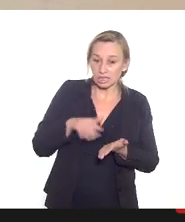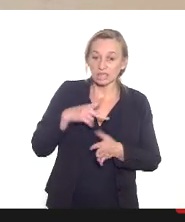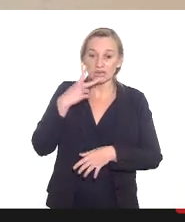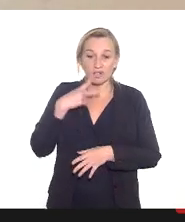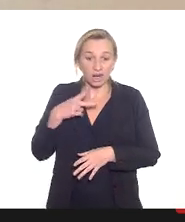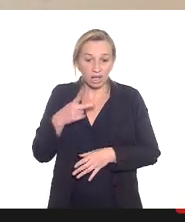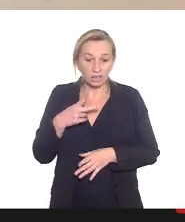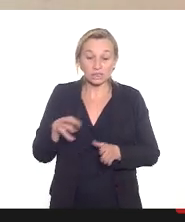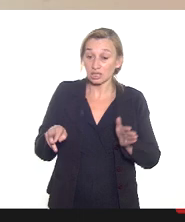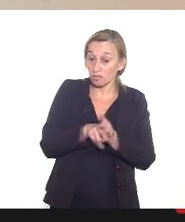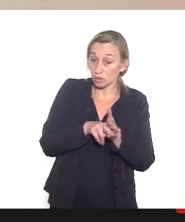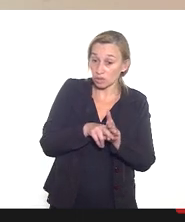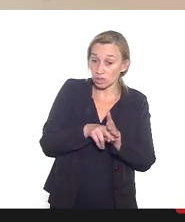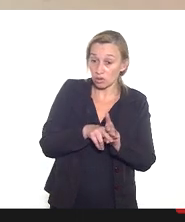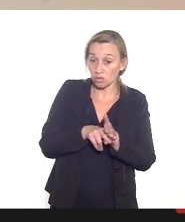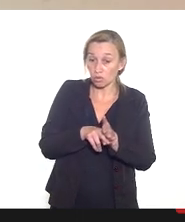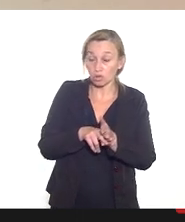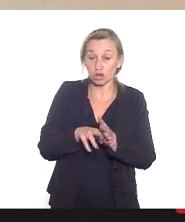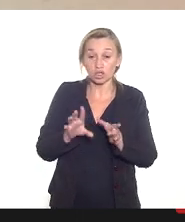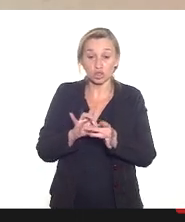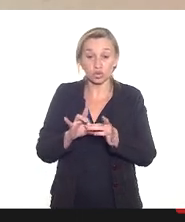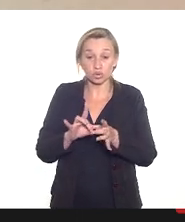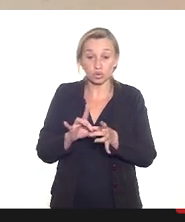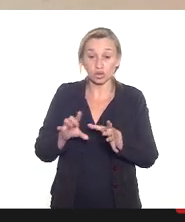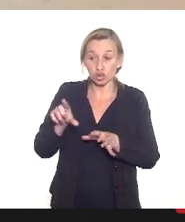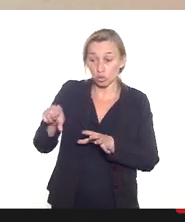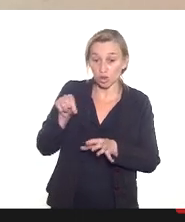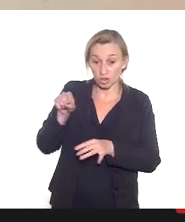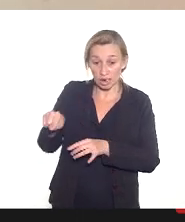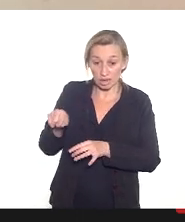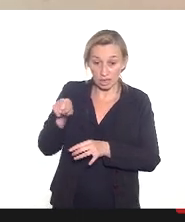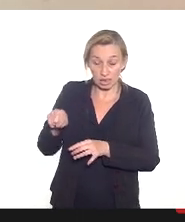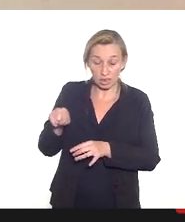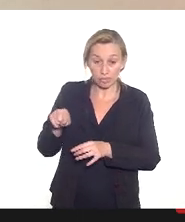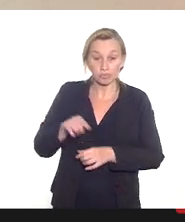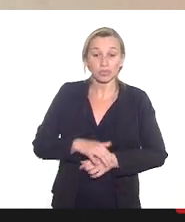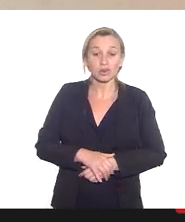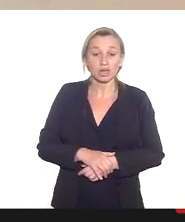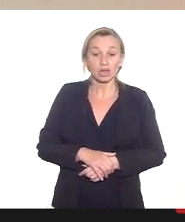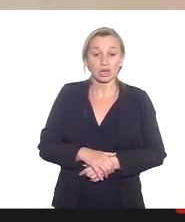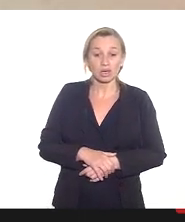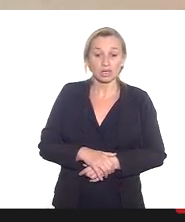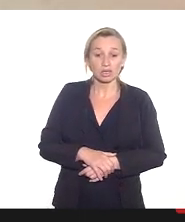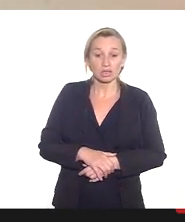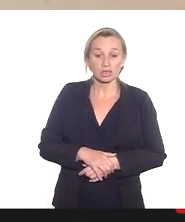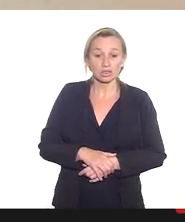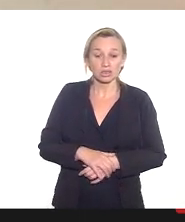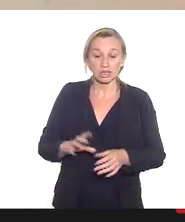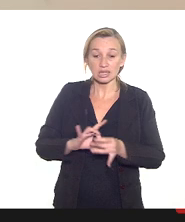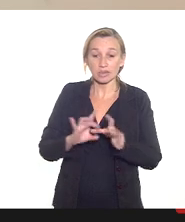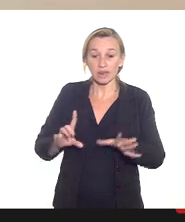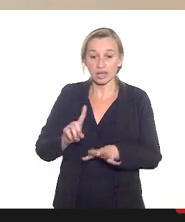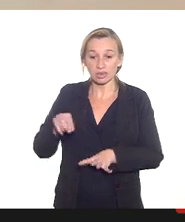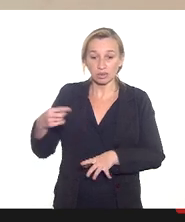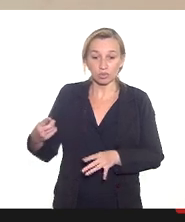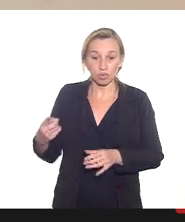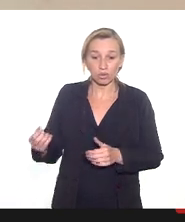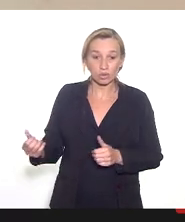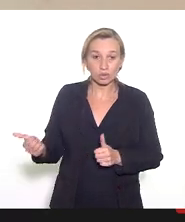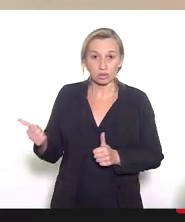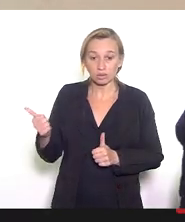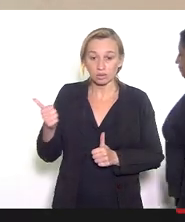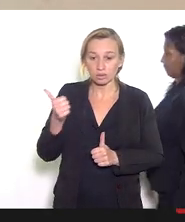resolução e o que ficou decidido naquela ocasião para gerar essa deliberação é que